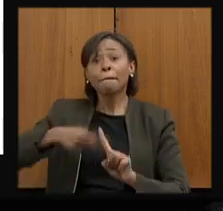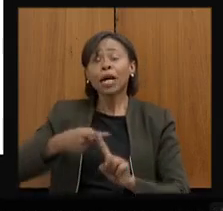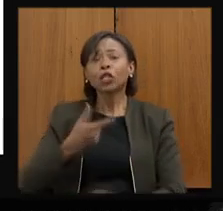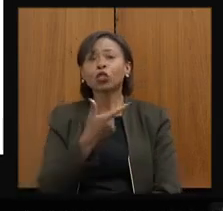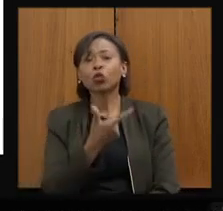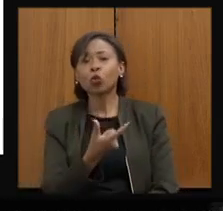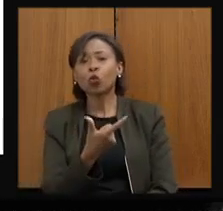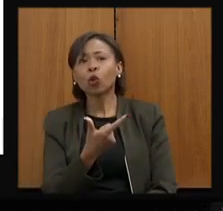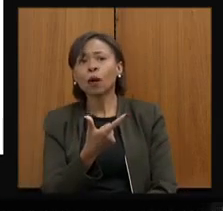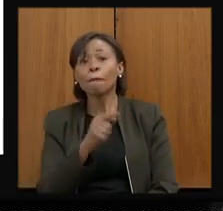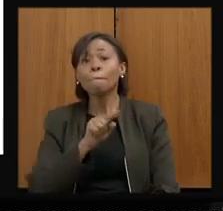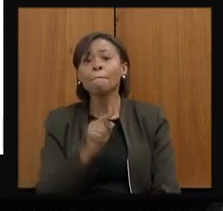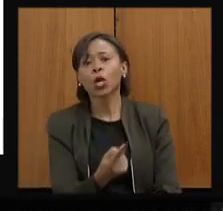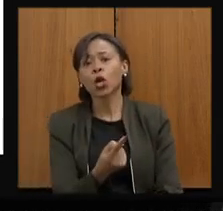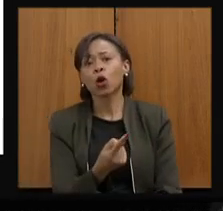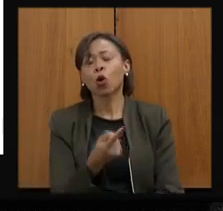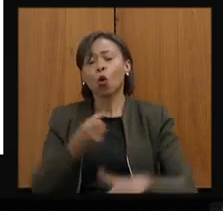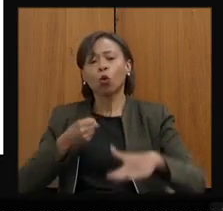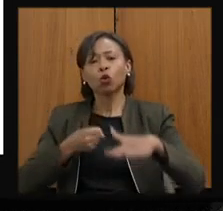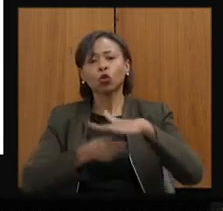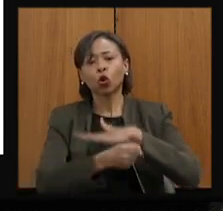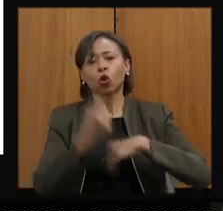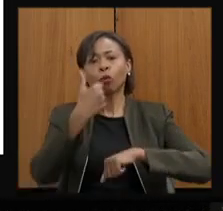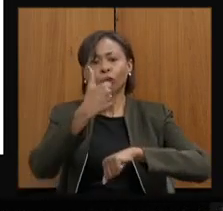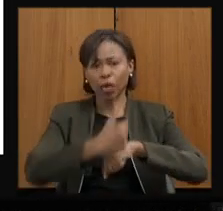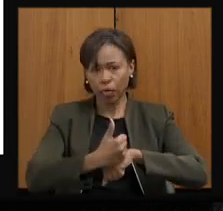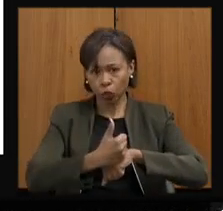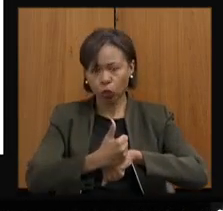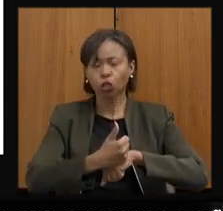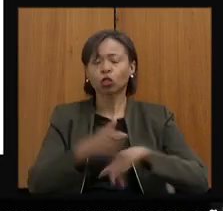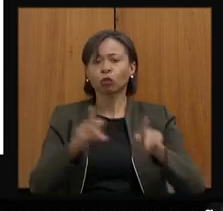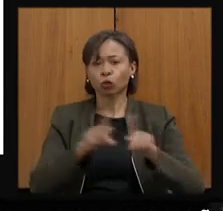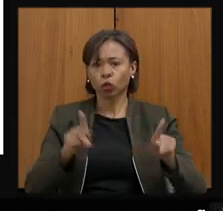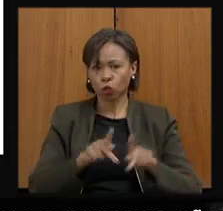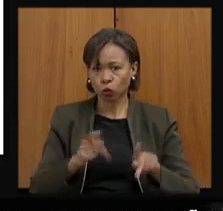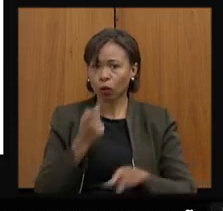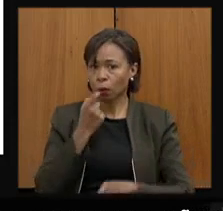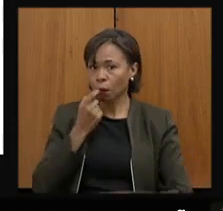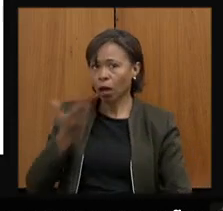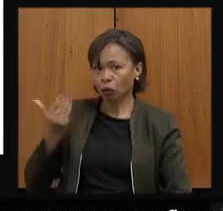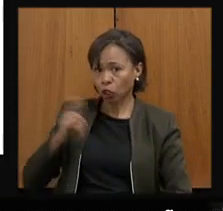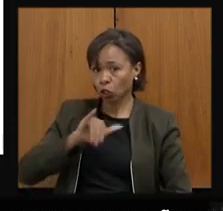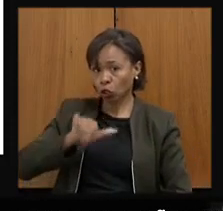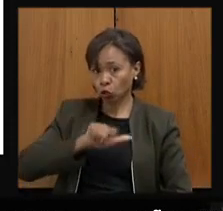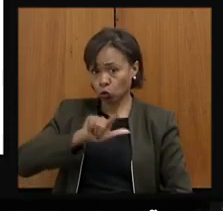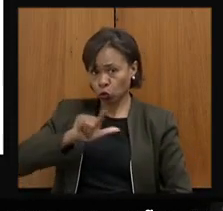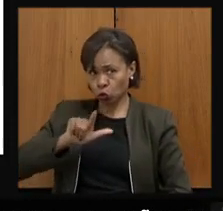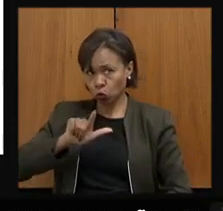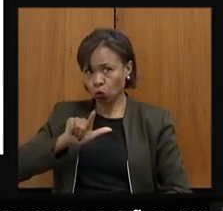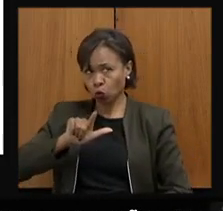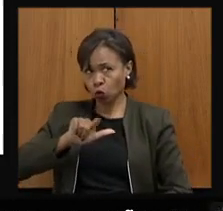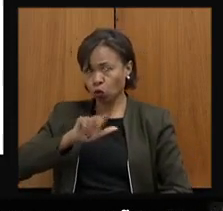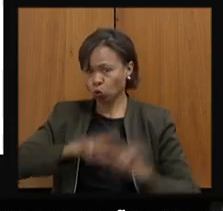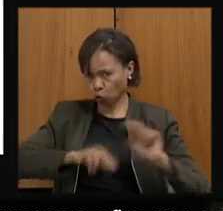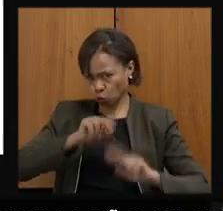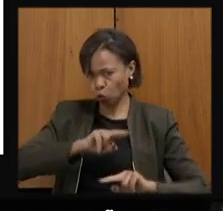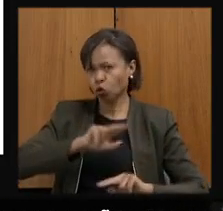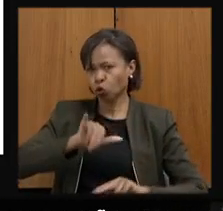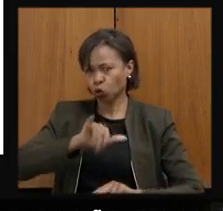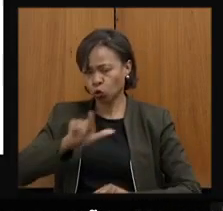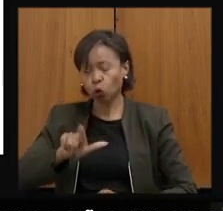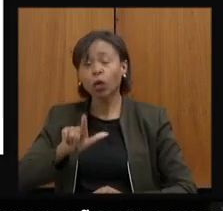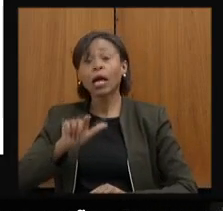entre junho e julho, que foram anunciadas recentemente. Trago a essa casa, nesse momento também, um anúncio recente